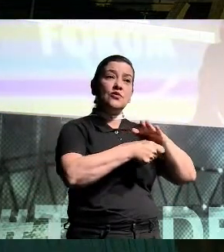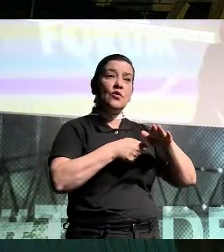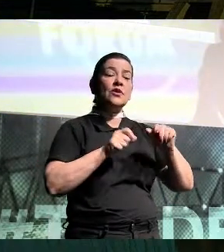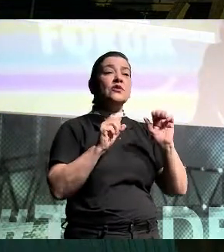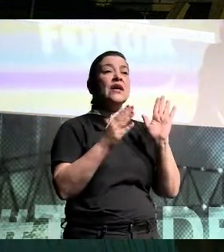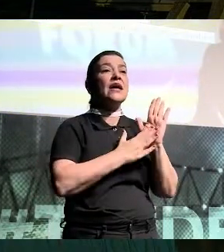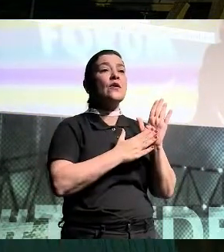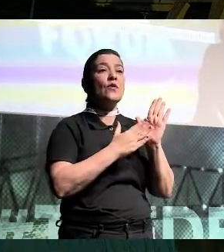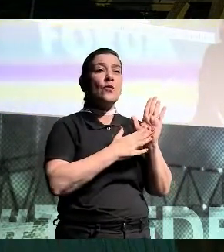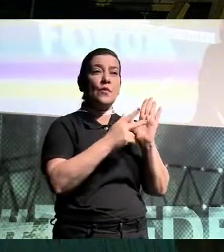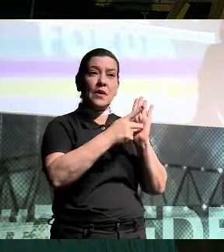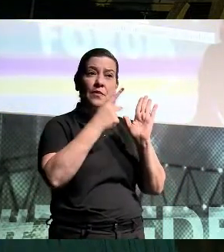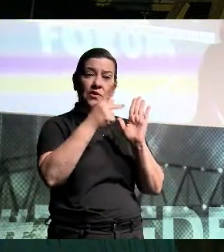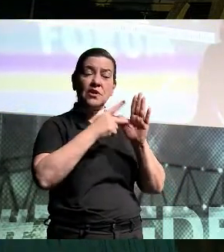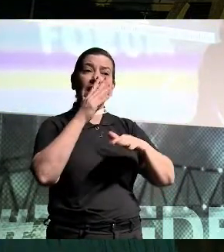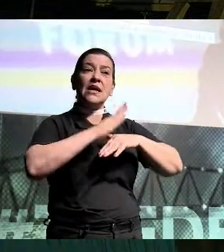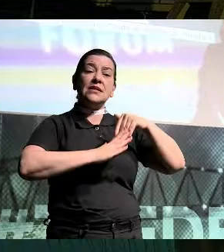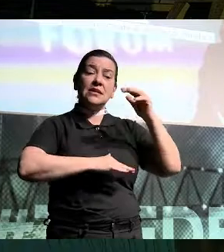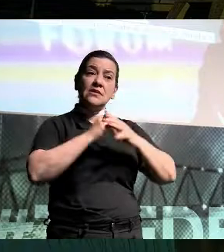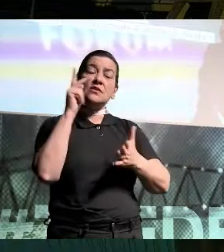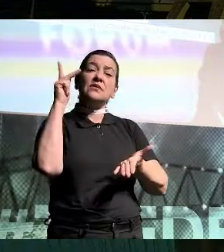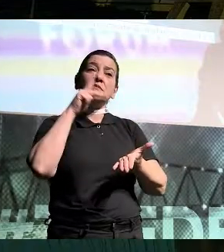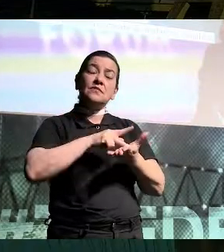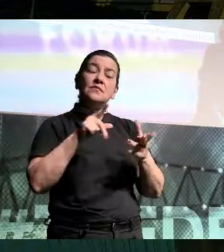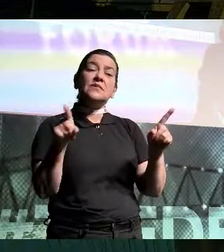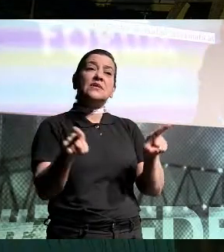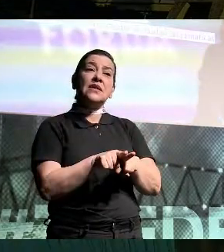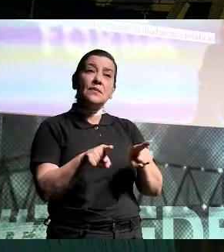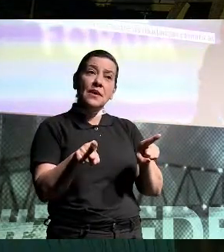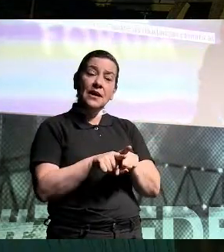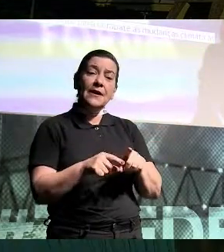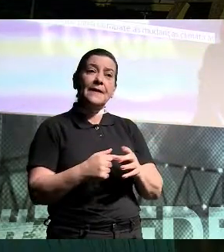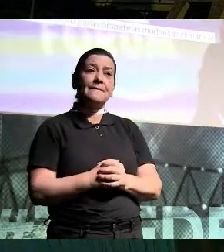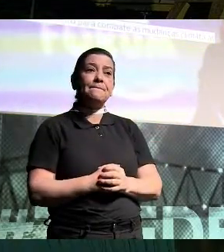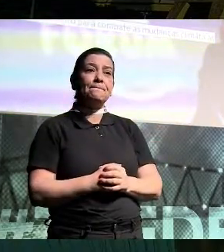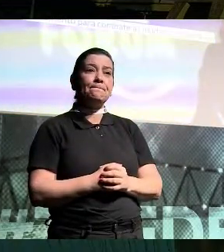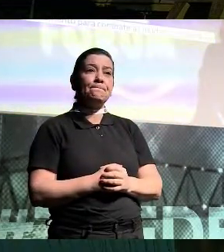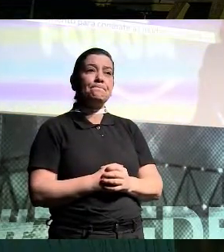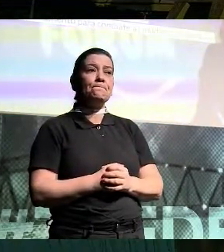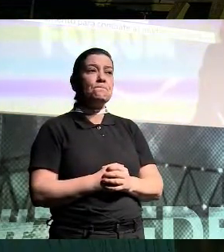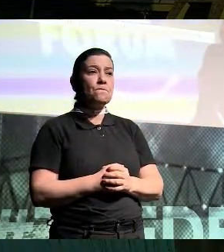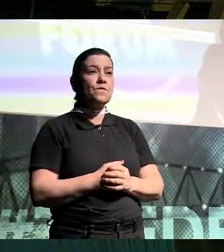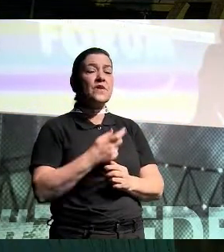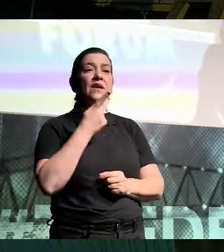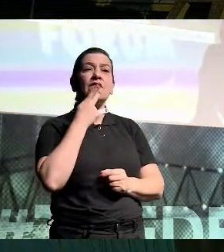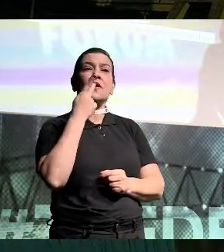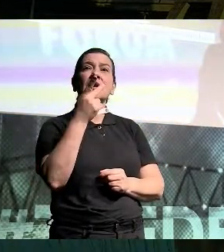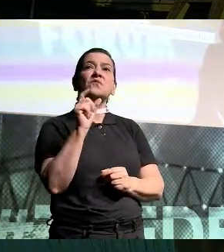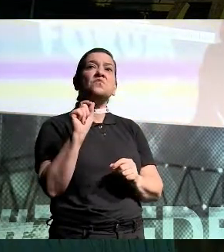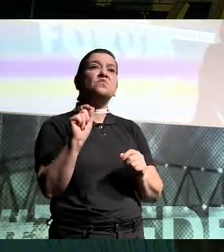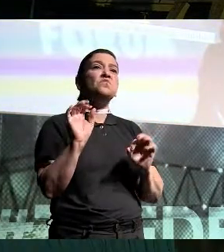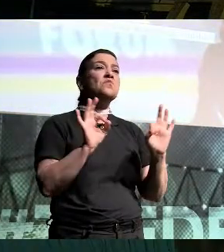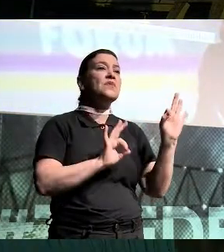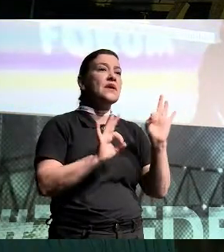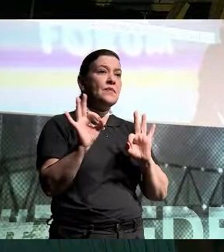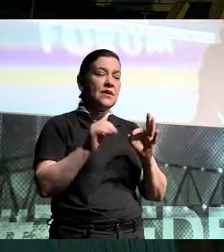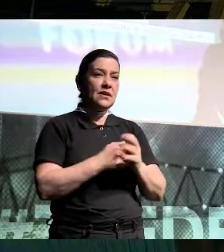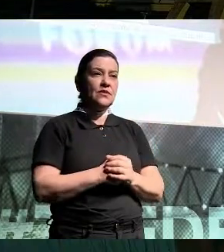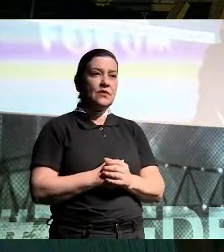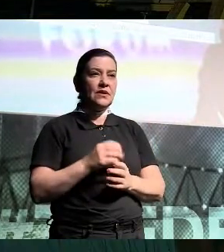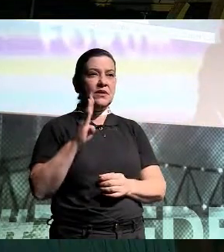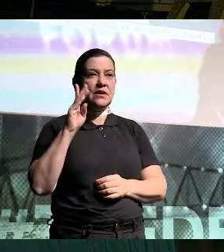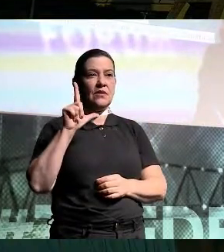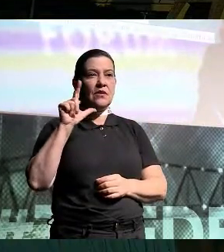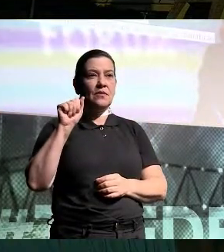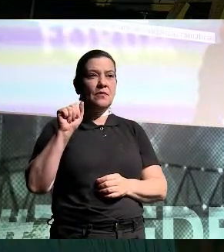cobrar do seu portfólio essas ações na prática e também dizendo o que é que eles estão fazendo. Então a BlackRock, na verdade,